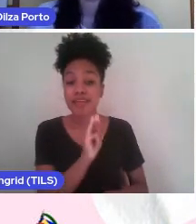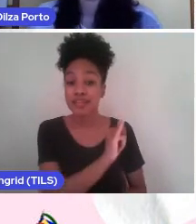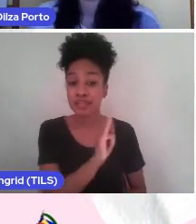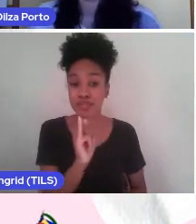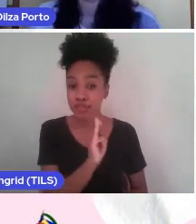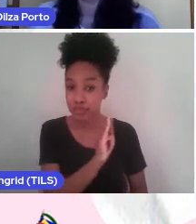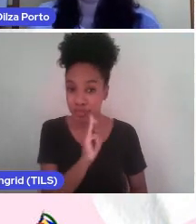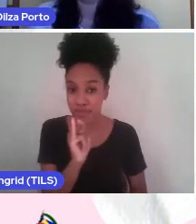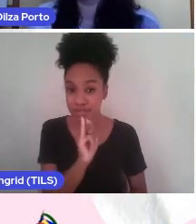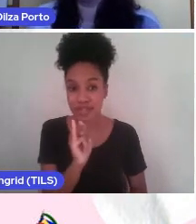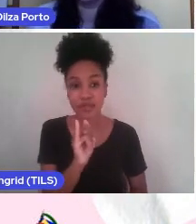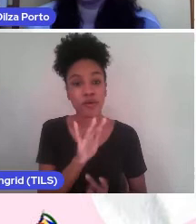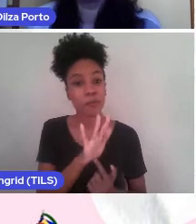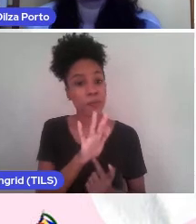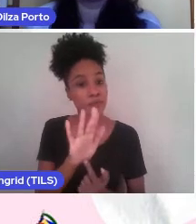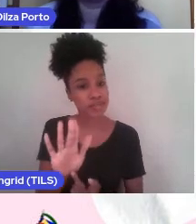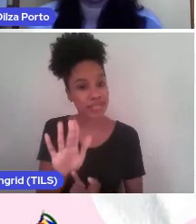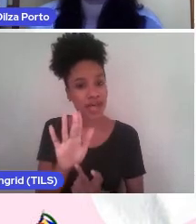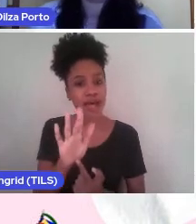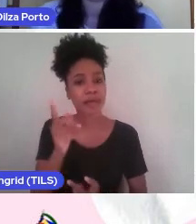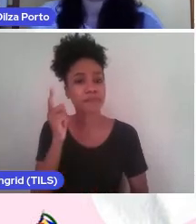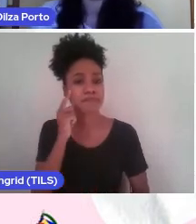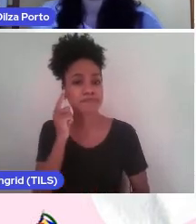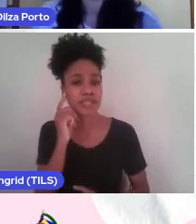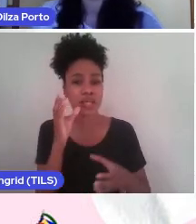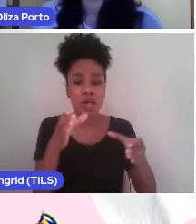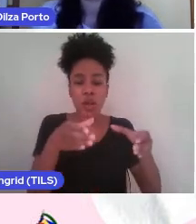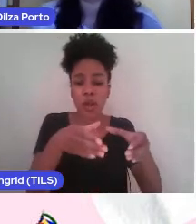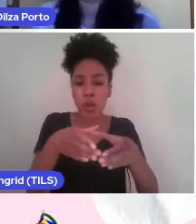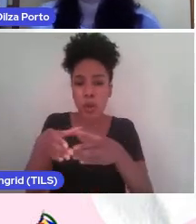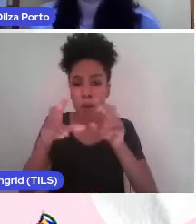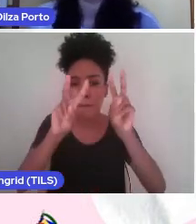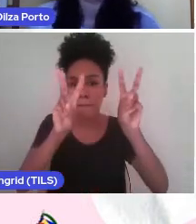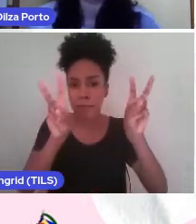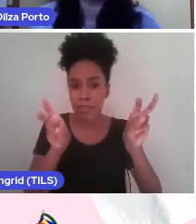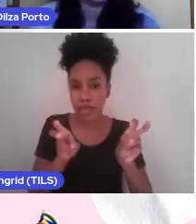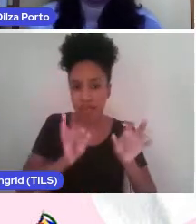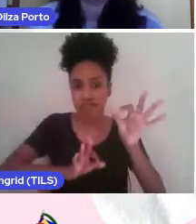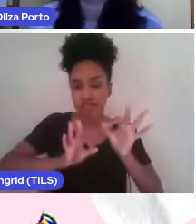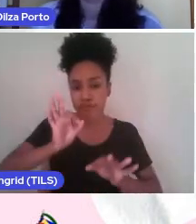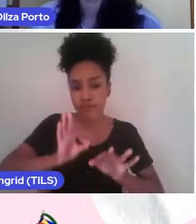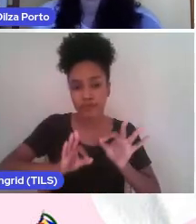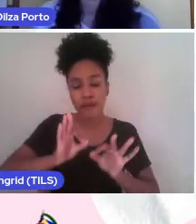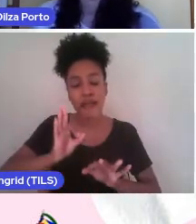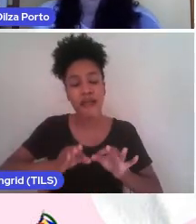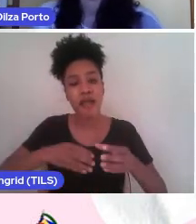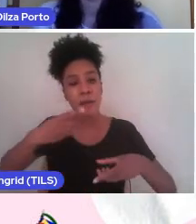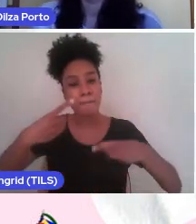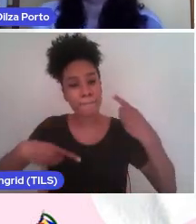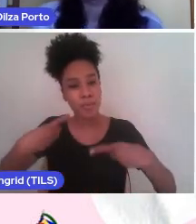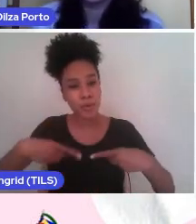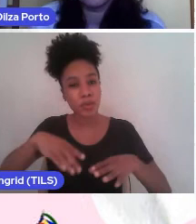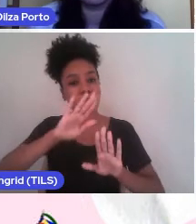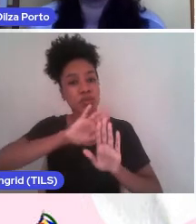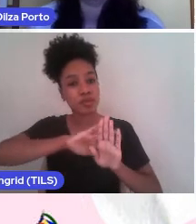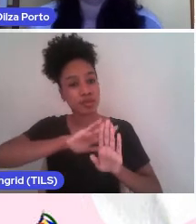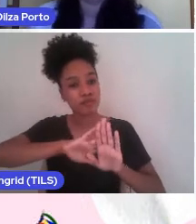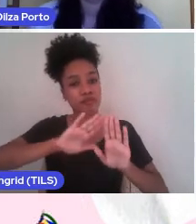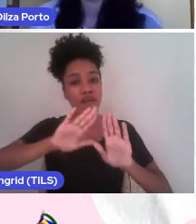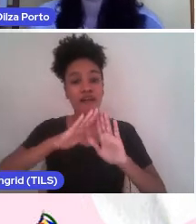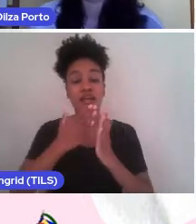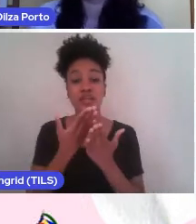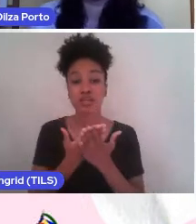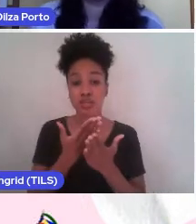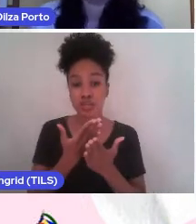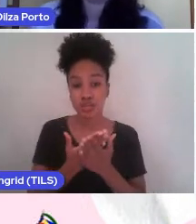Pensamos também em núcleos temáticos organizados a partir de partidos políticos, ideologias, escola,